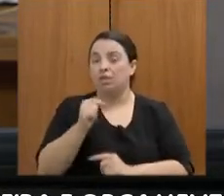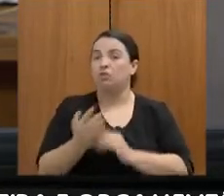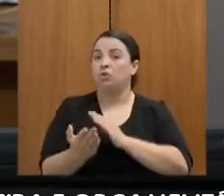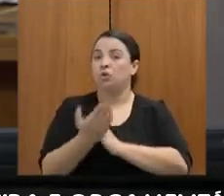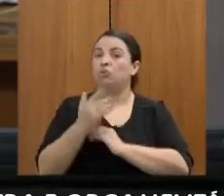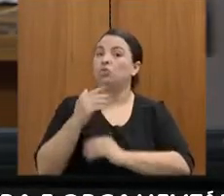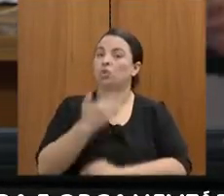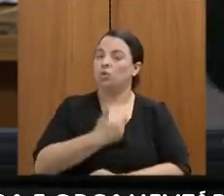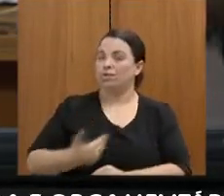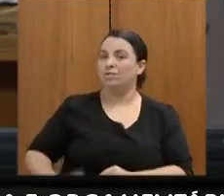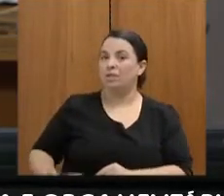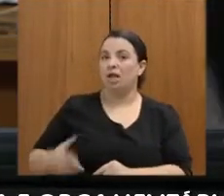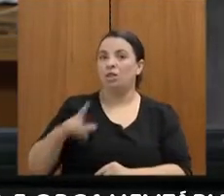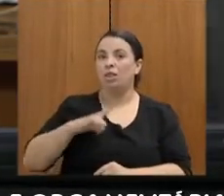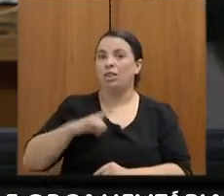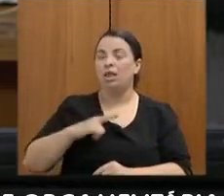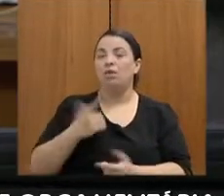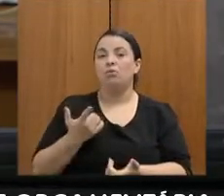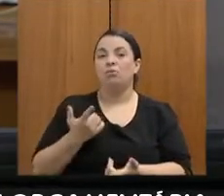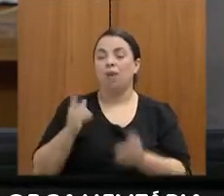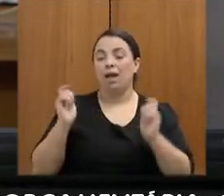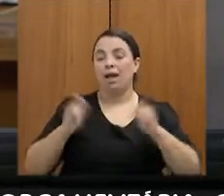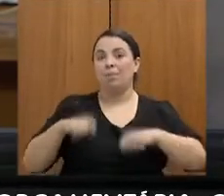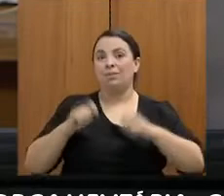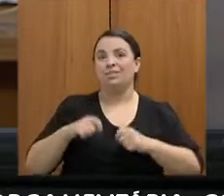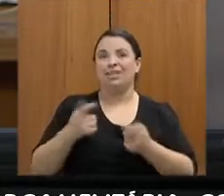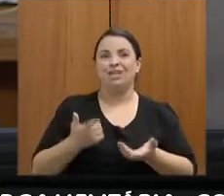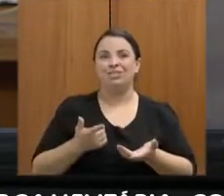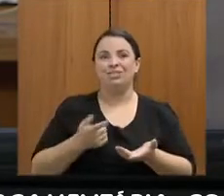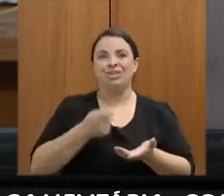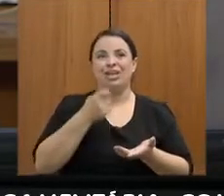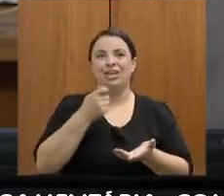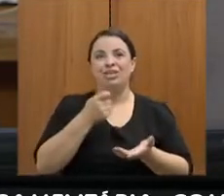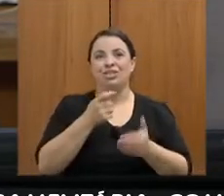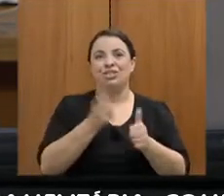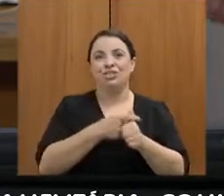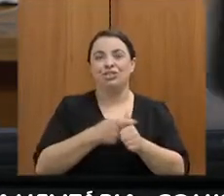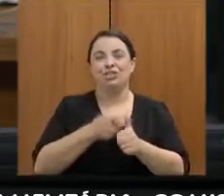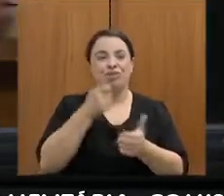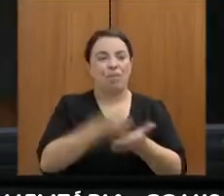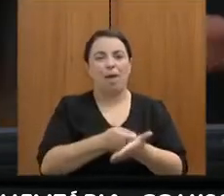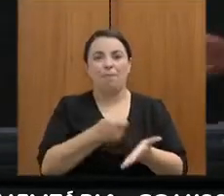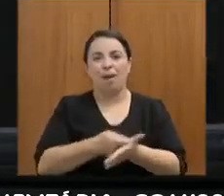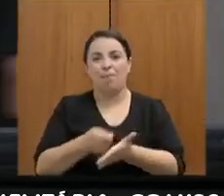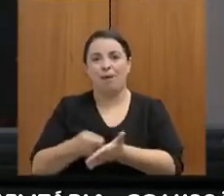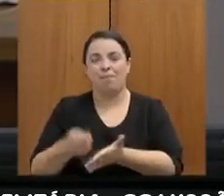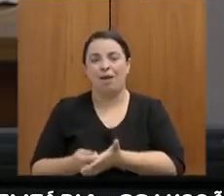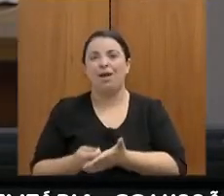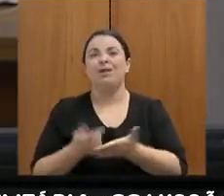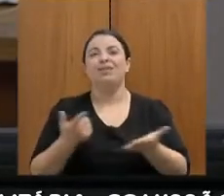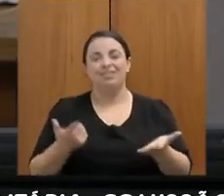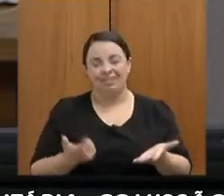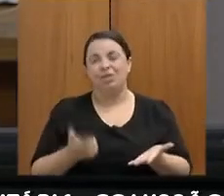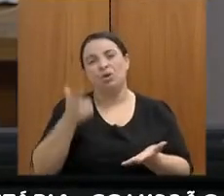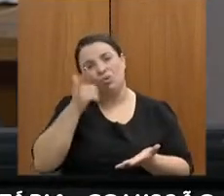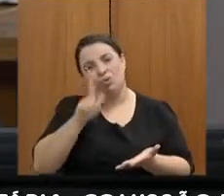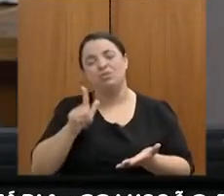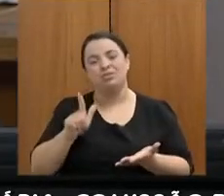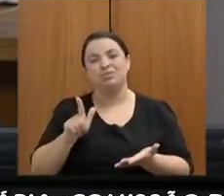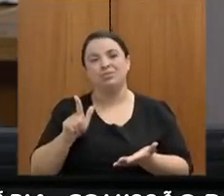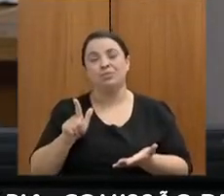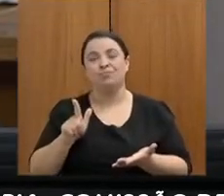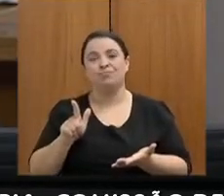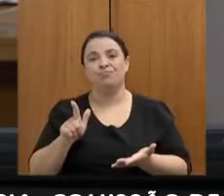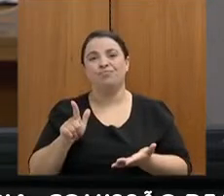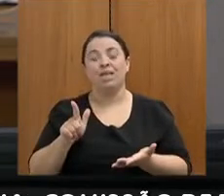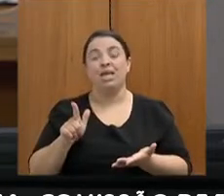tivesse, esse ano de 2021, uma capacidade de liquidar bastante passivos que ele tinha, então, ajudou muito nisso. mas,